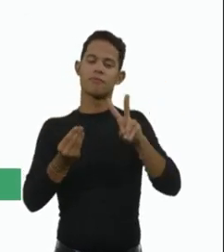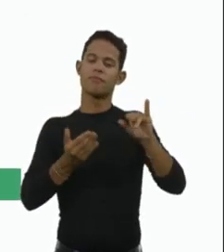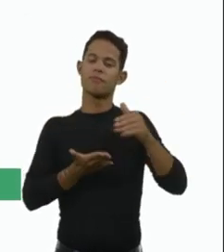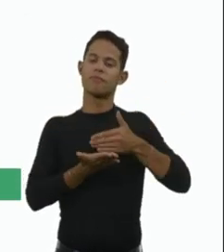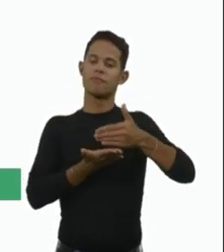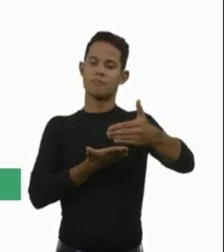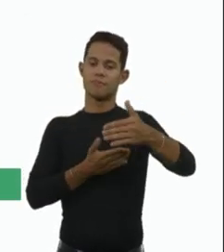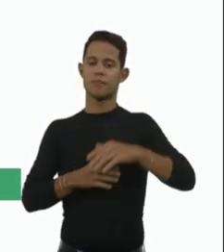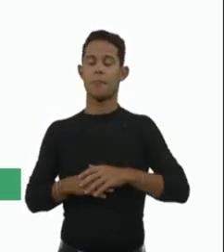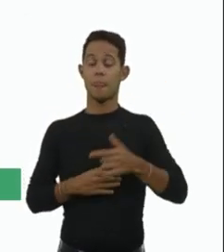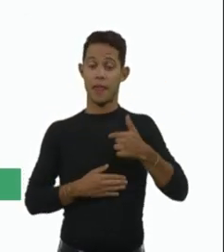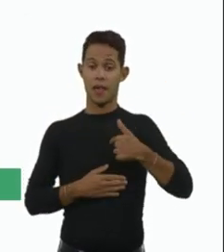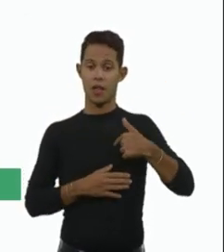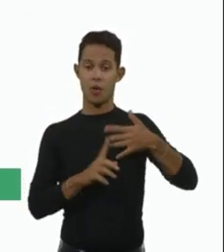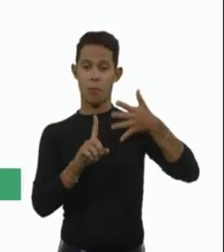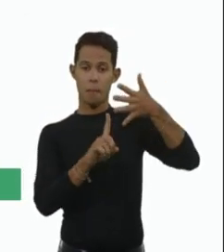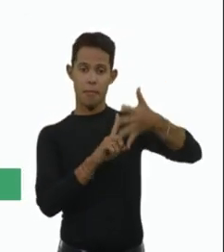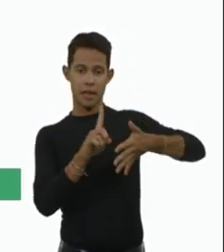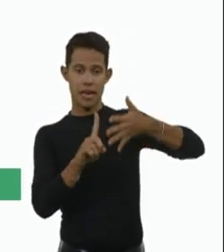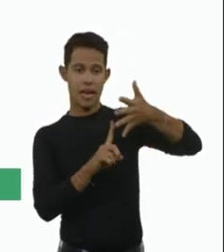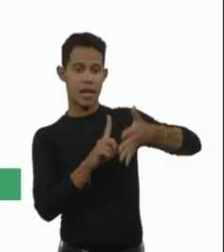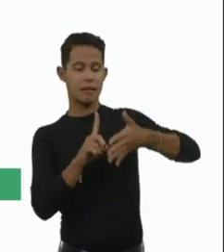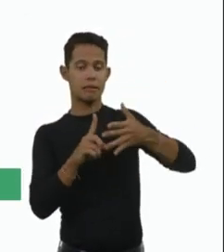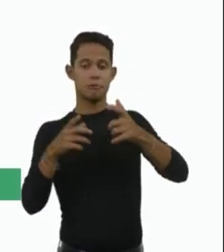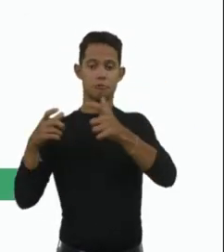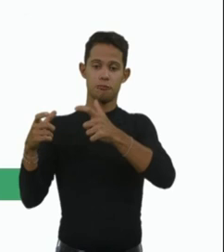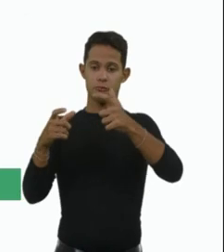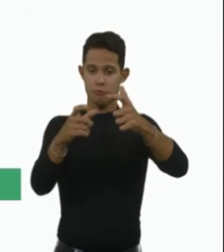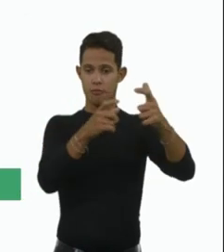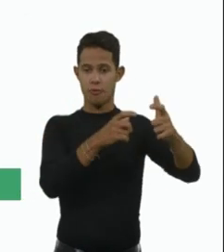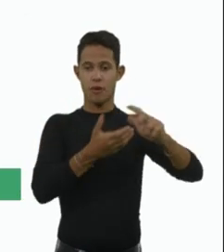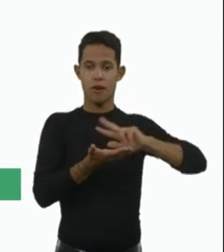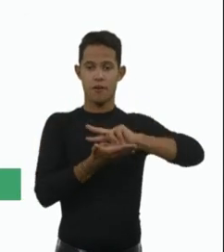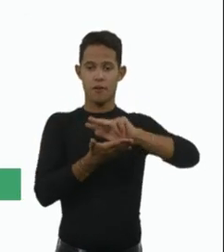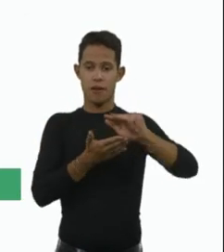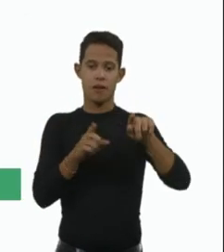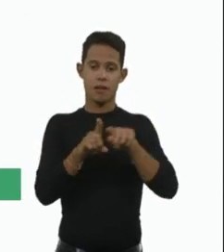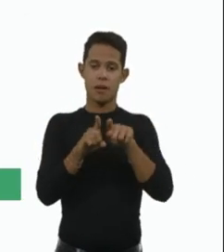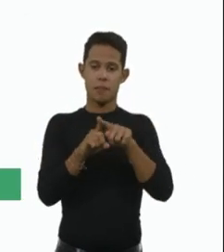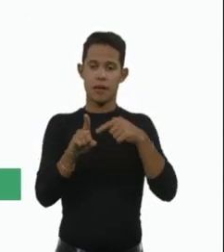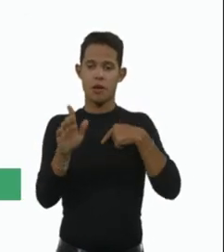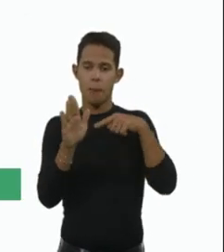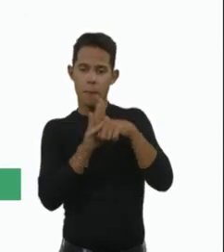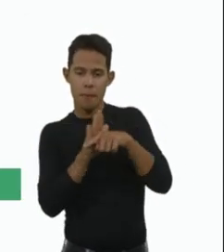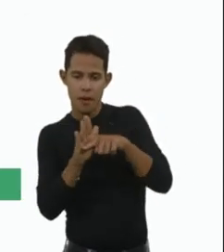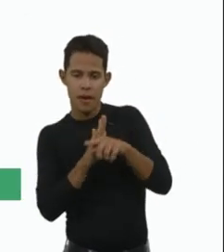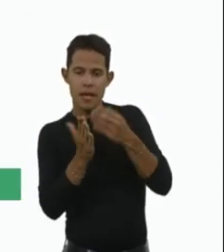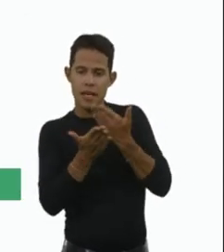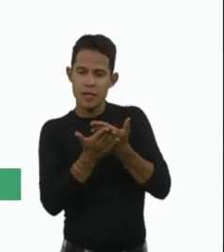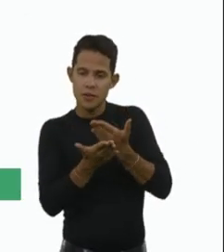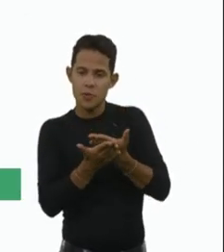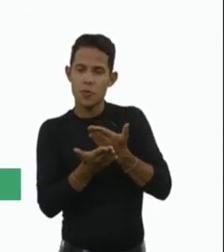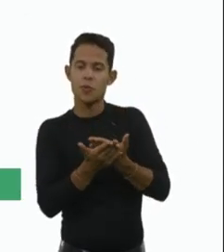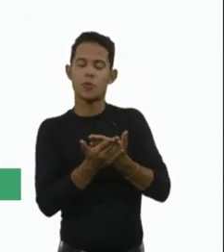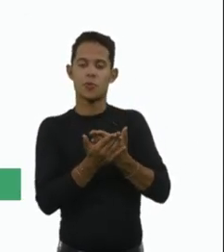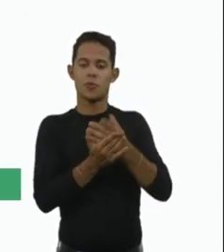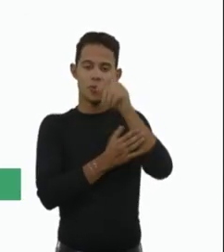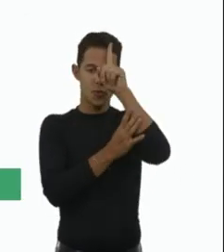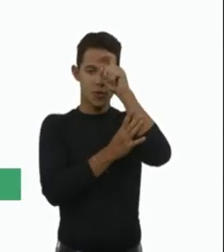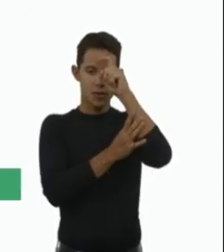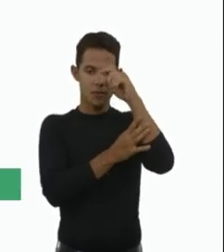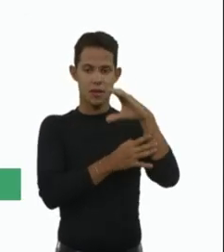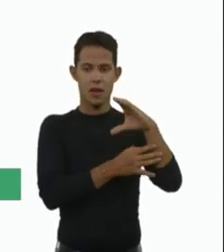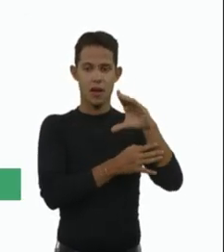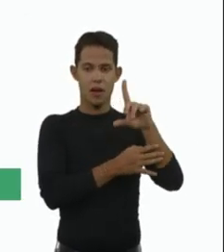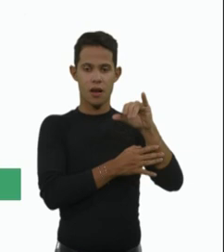palestras para alguns laboratórios, sou subinvestigadora de alguns estudos clínicos no hospital de clínicas, recebo apoio